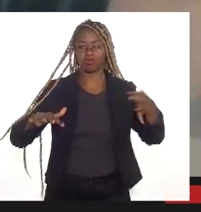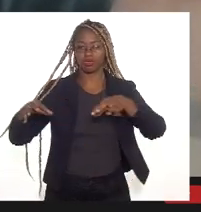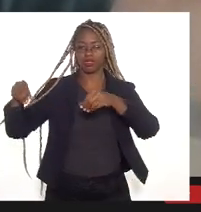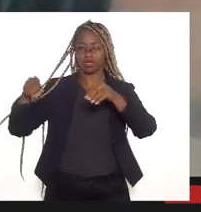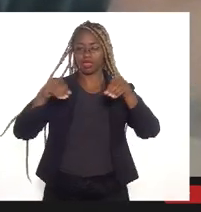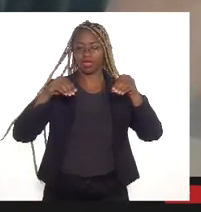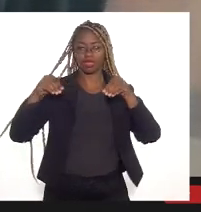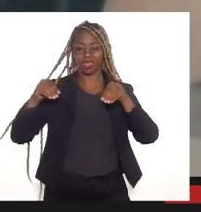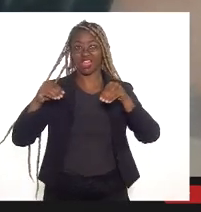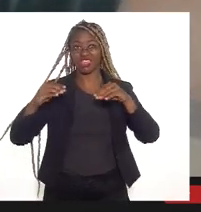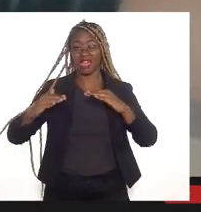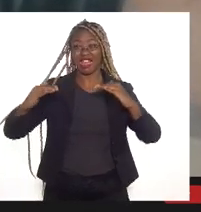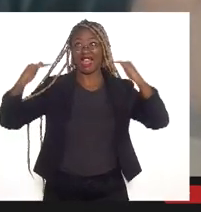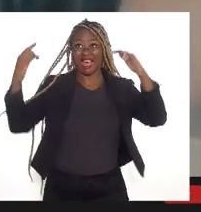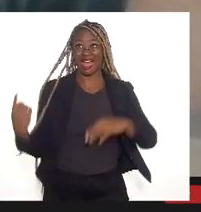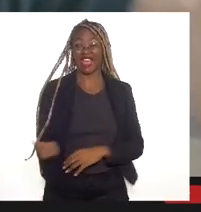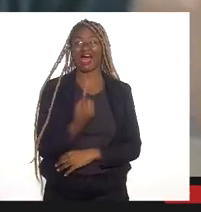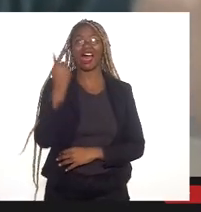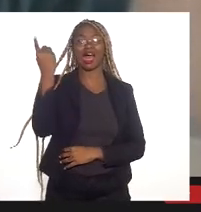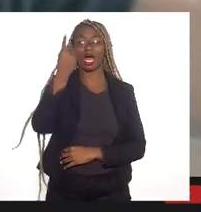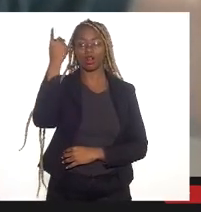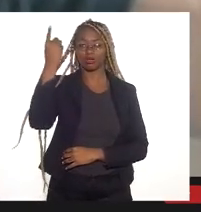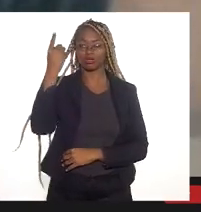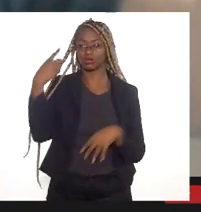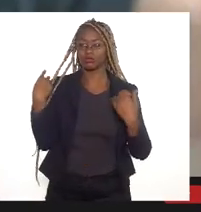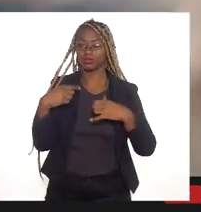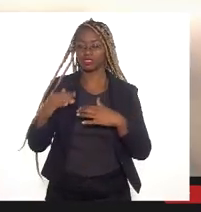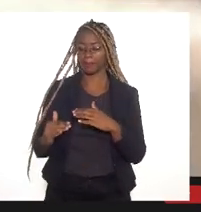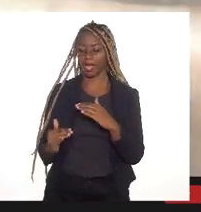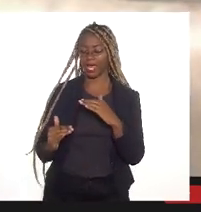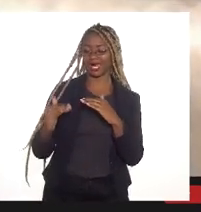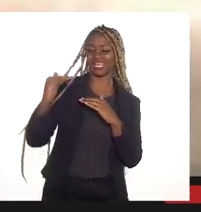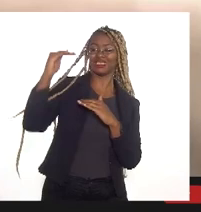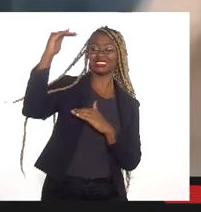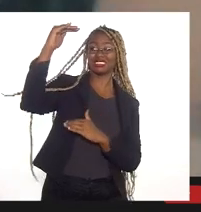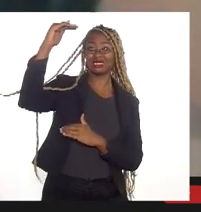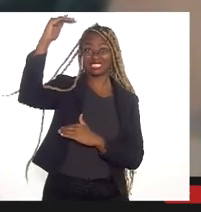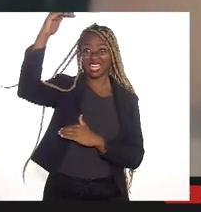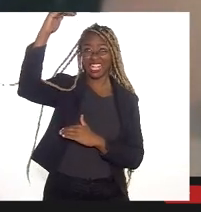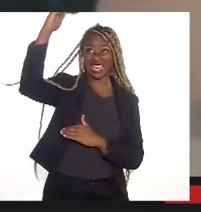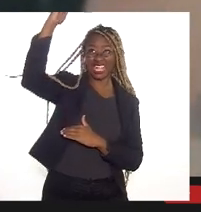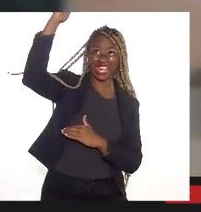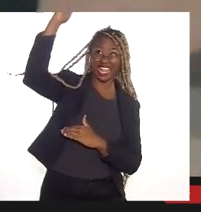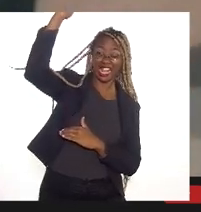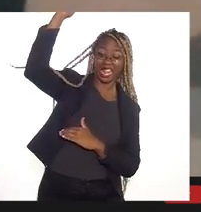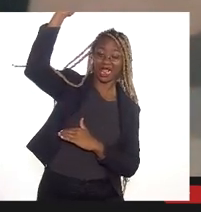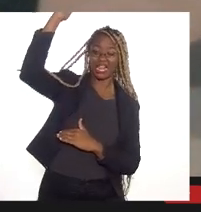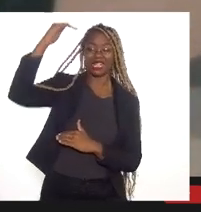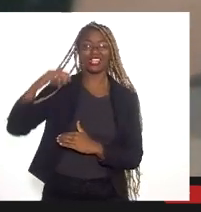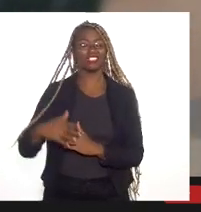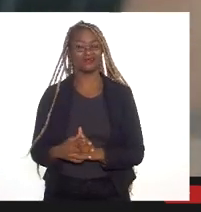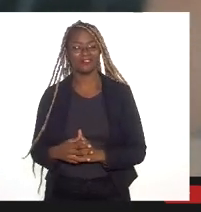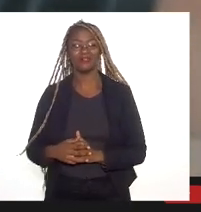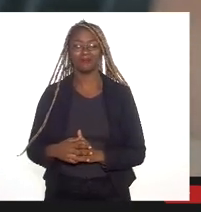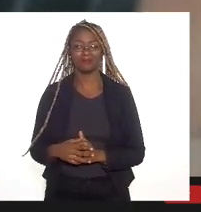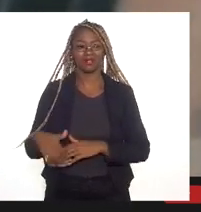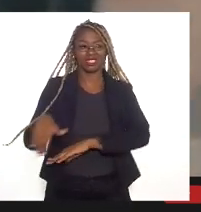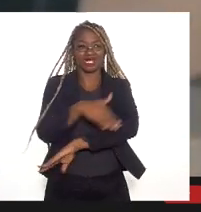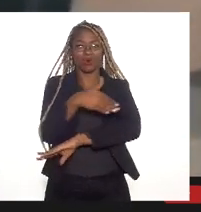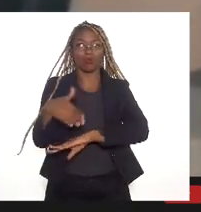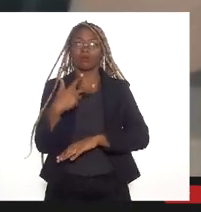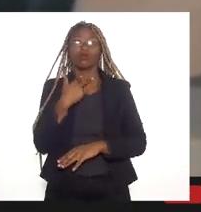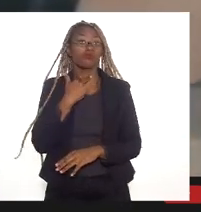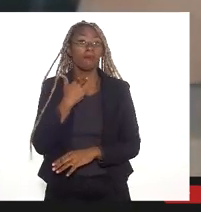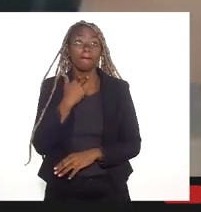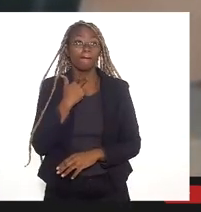cota segura, que certamente tem que ficar acima da cota da Austin Lewis, por conta ali, para não poder ter inundação ali,